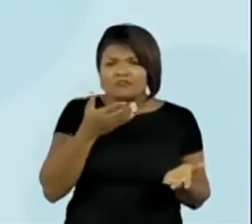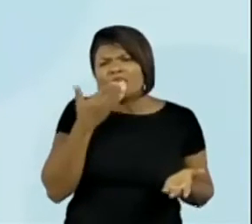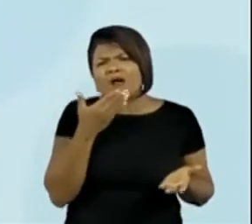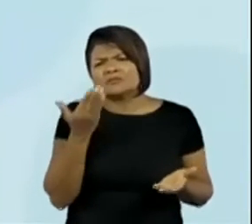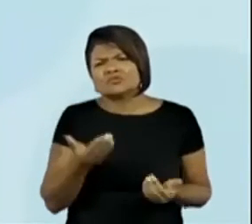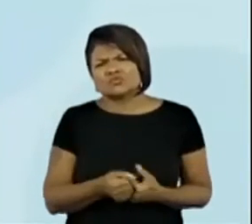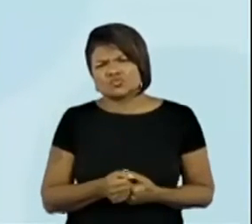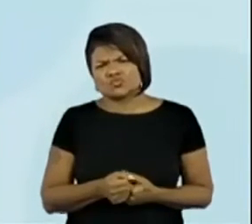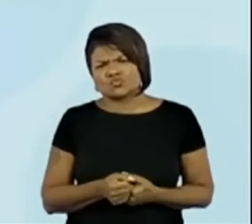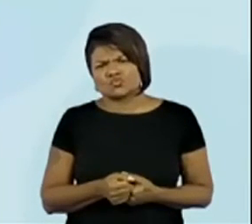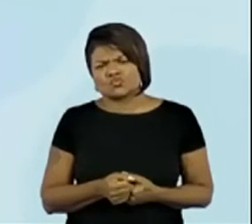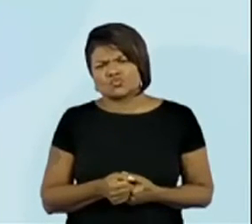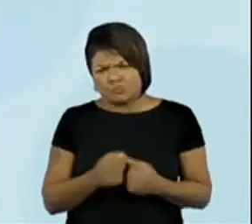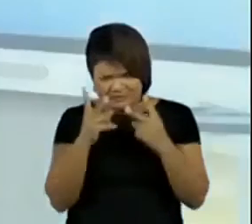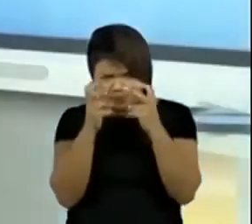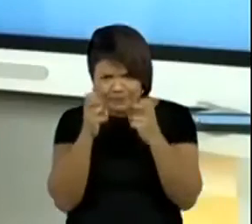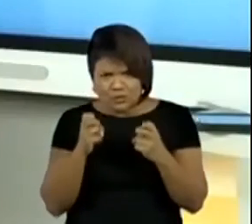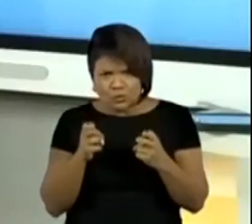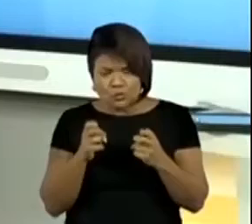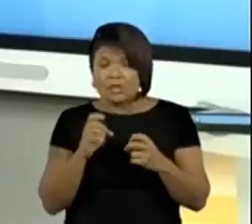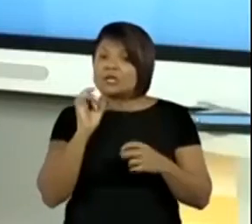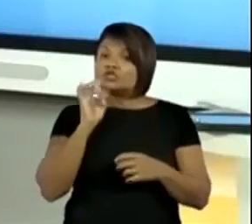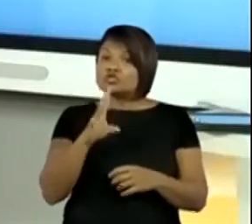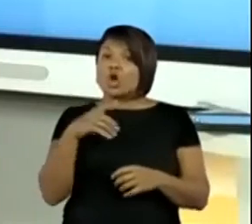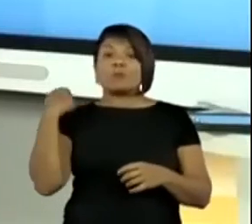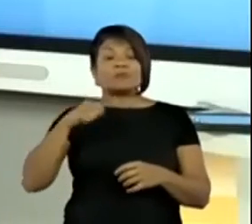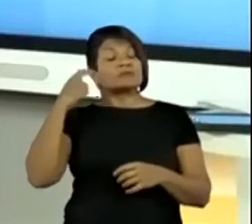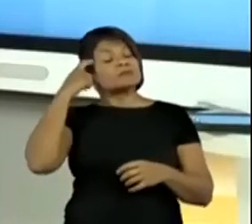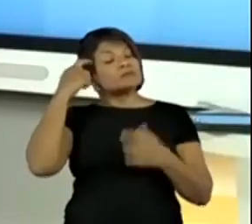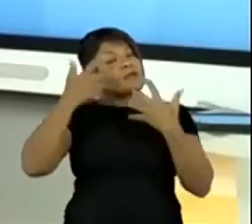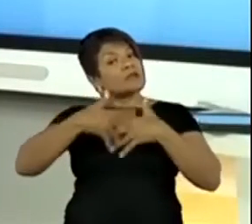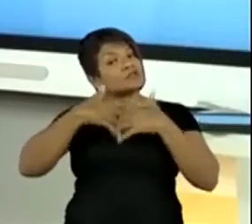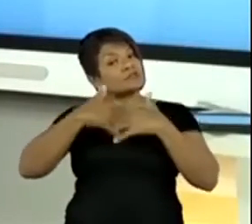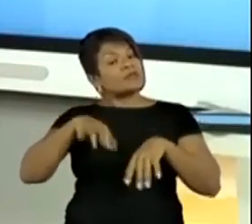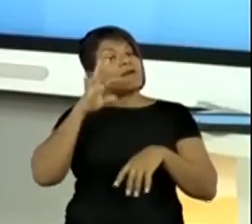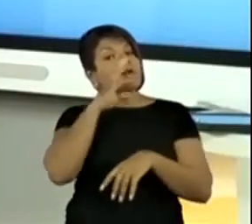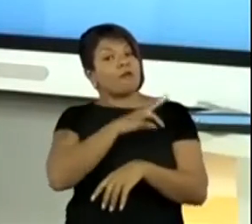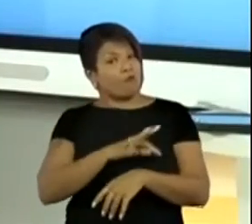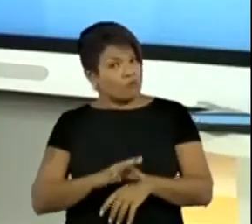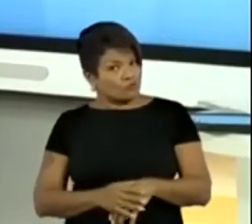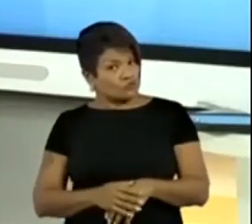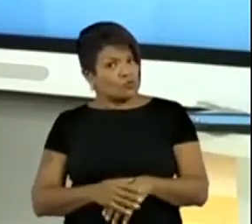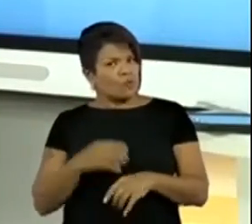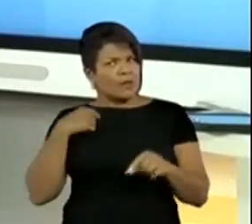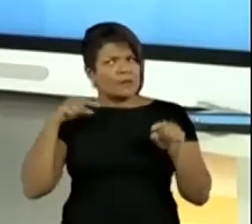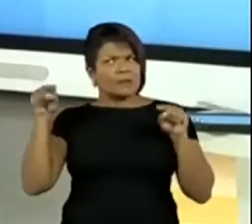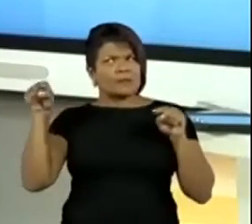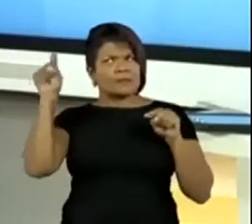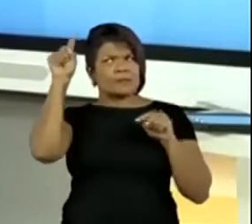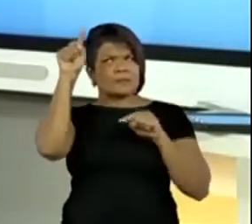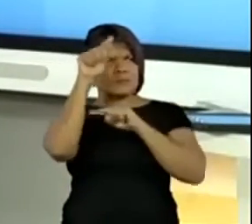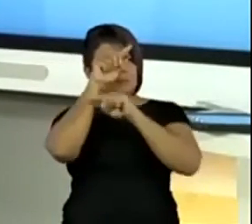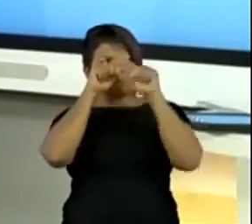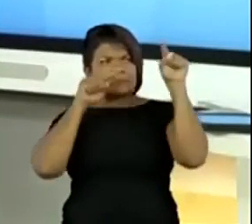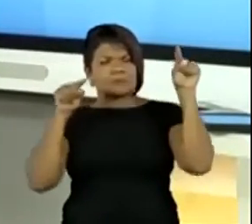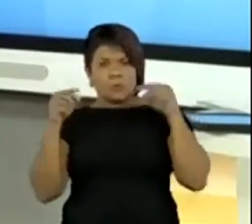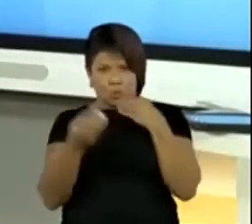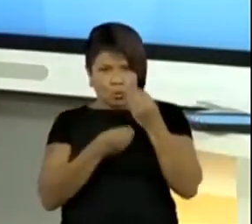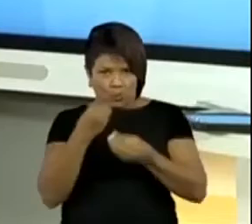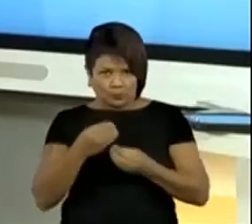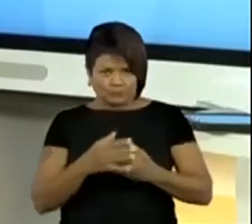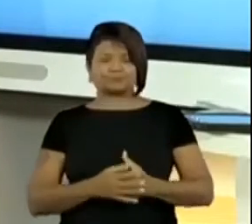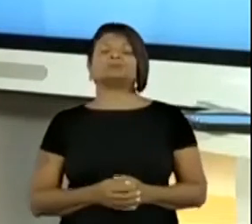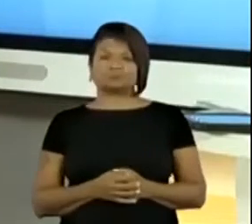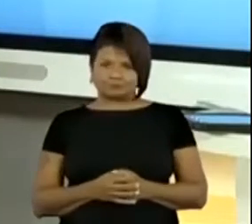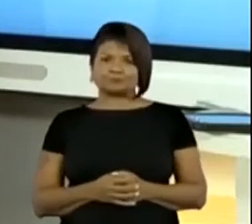fácil? É muito fácil. A gente só tem que ter raciocínio lógico, né? Para pensar no que eu vou fazer. Agora, vamos lá.